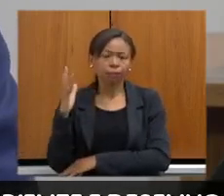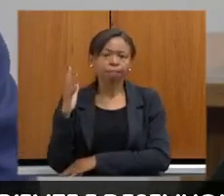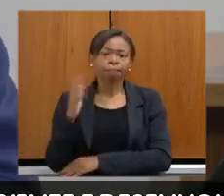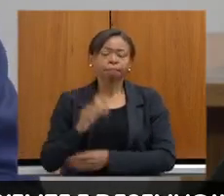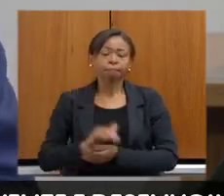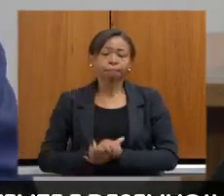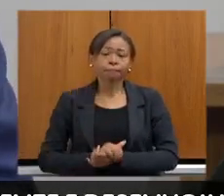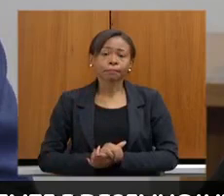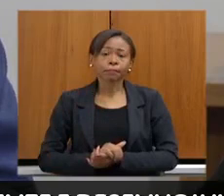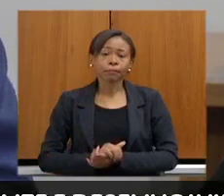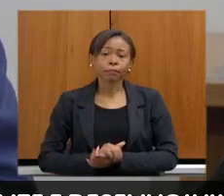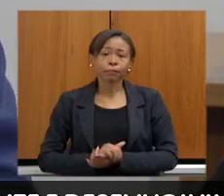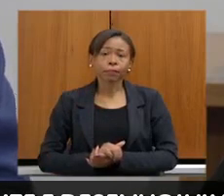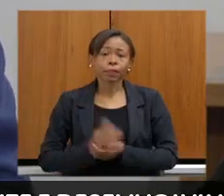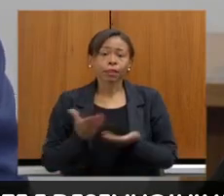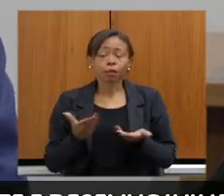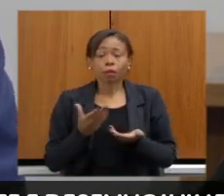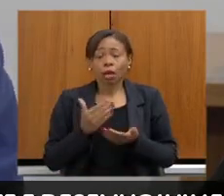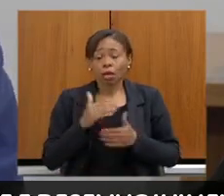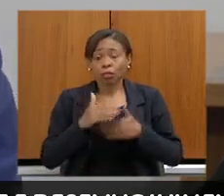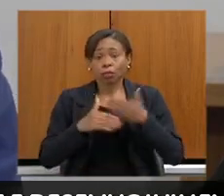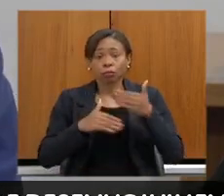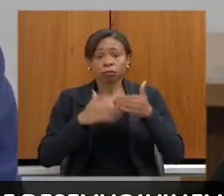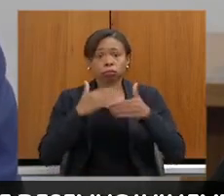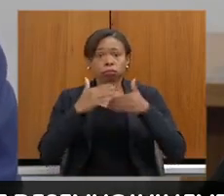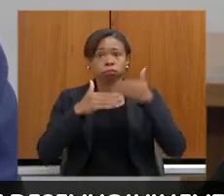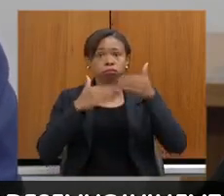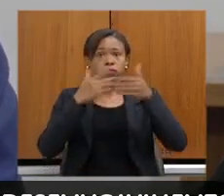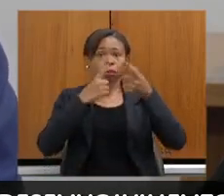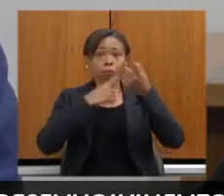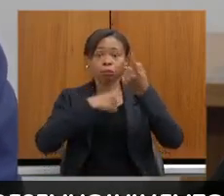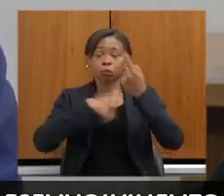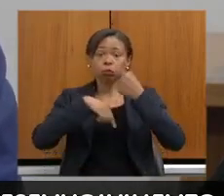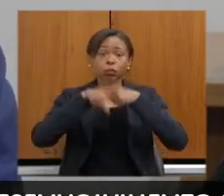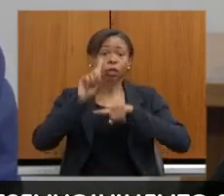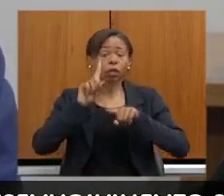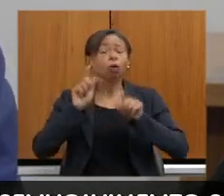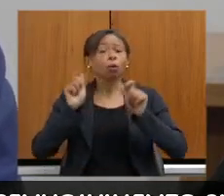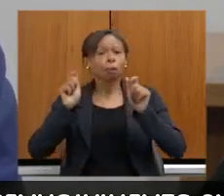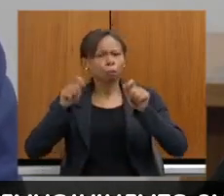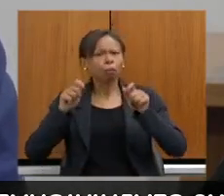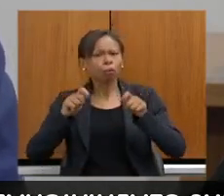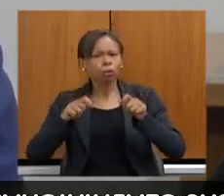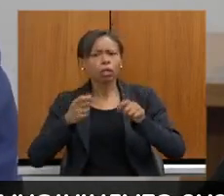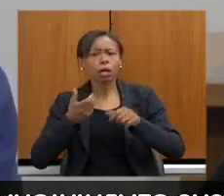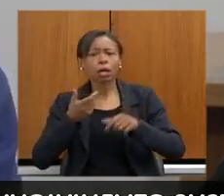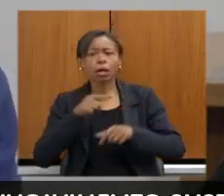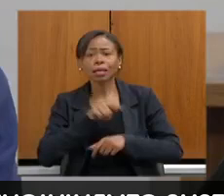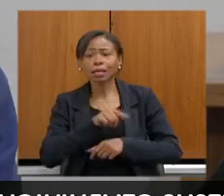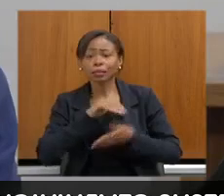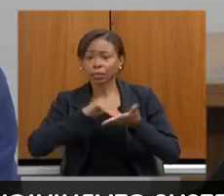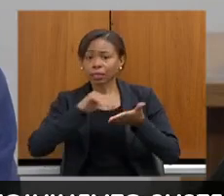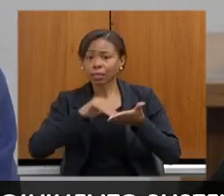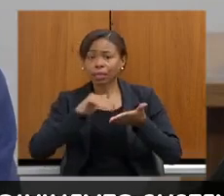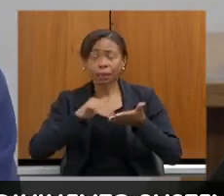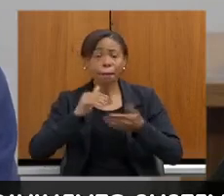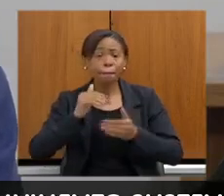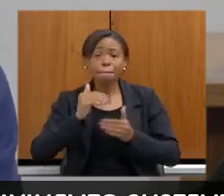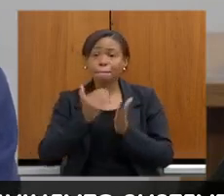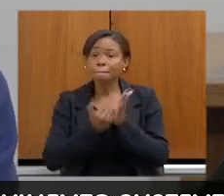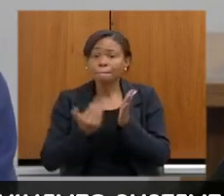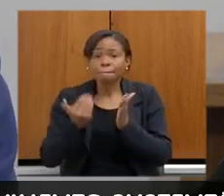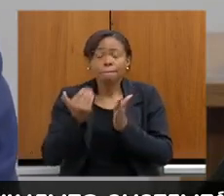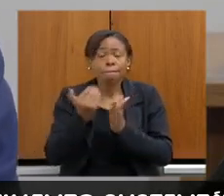Essa evolução poderia fazer com que a Secretaria de Meio Ambiente tivesse muito mais presente na vida dos municípios